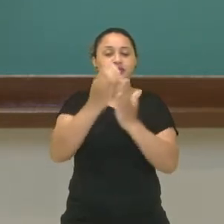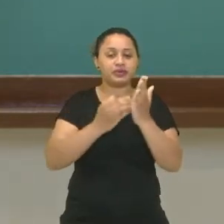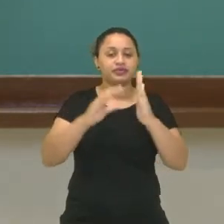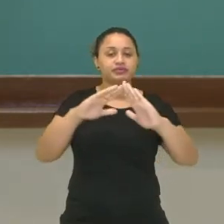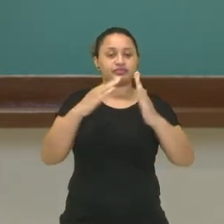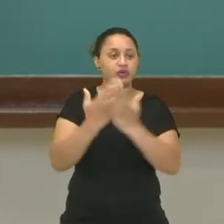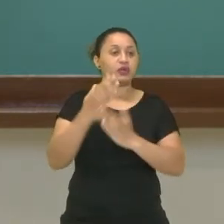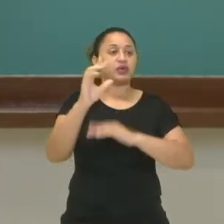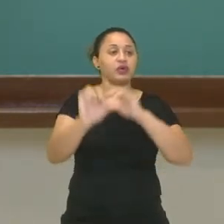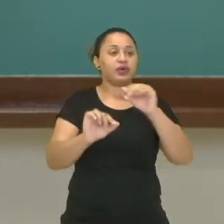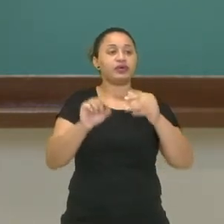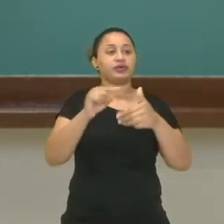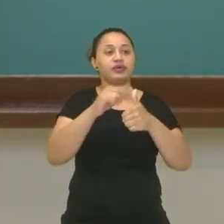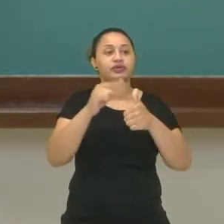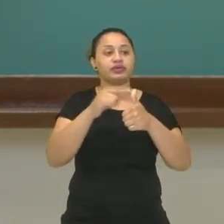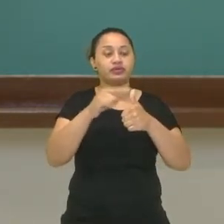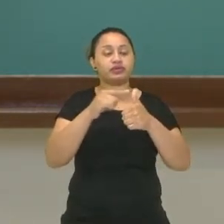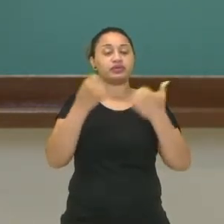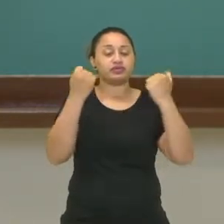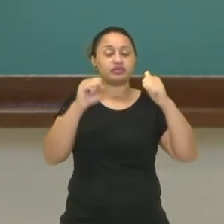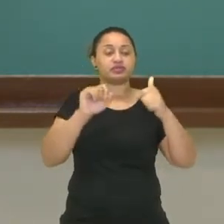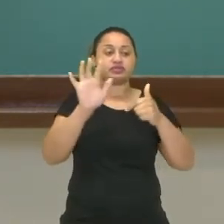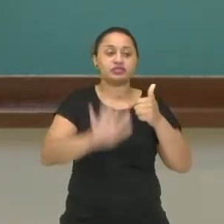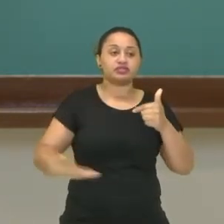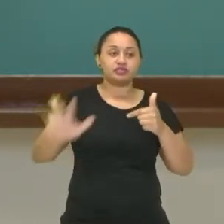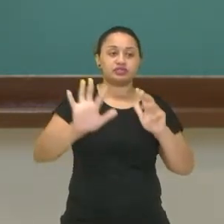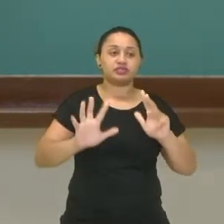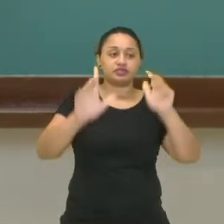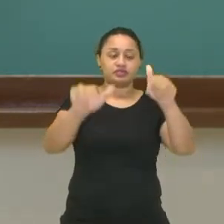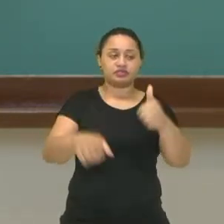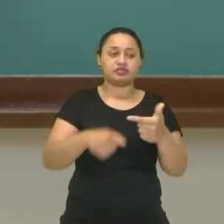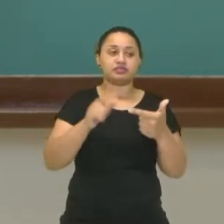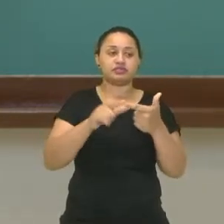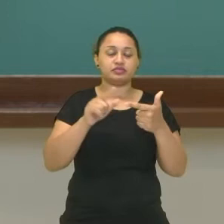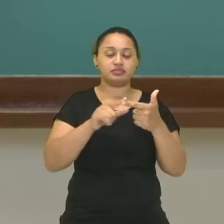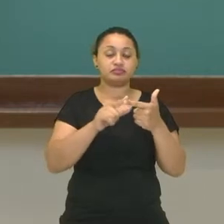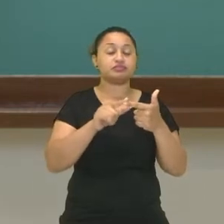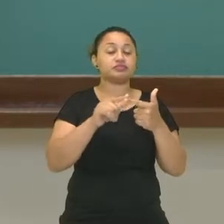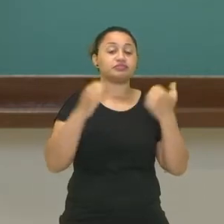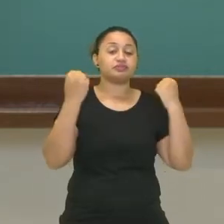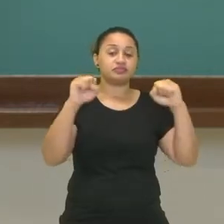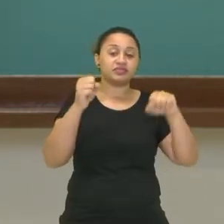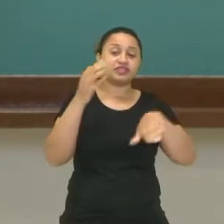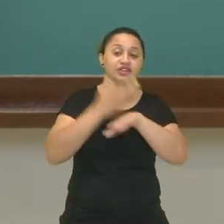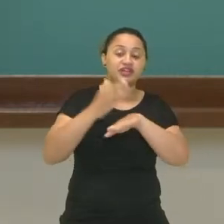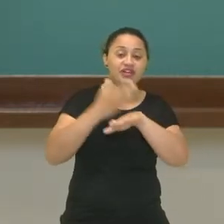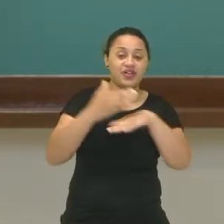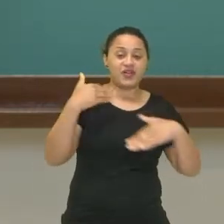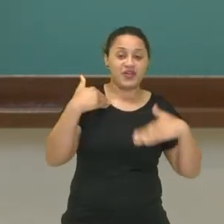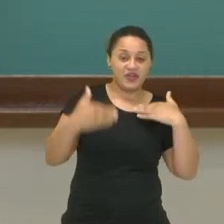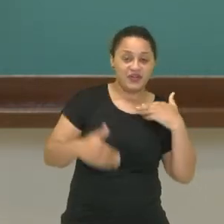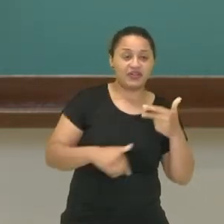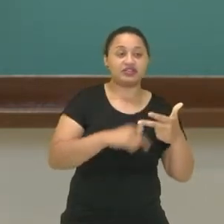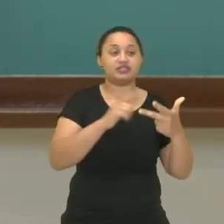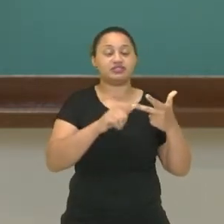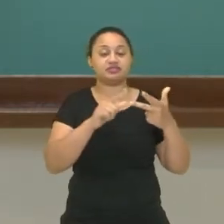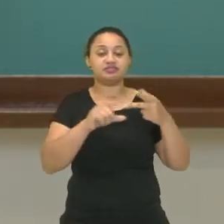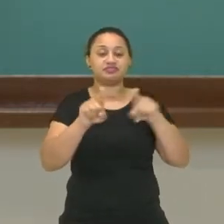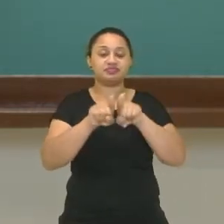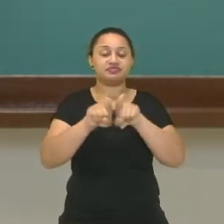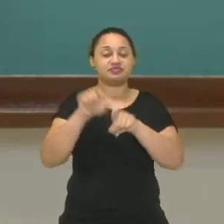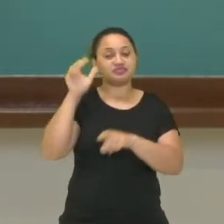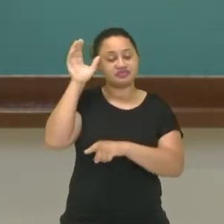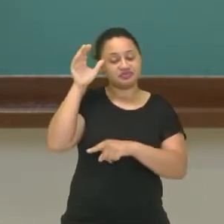ginástica para todos, ginástica de condicionamento físico, ginástica de conscientização